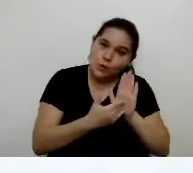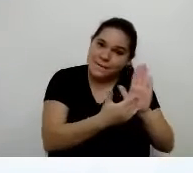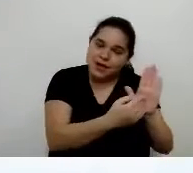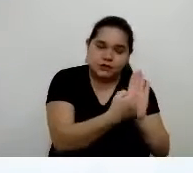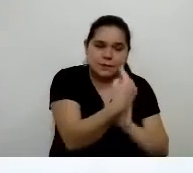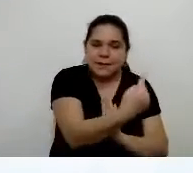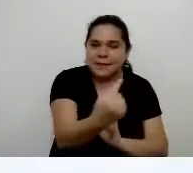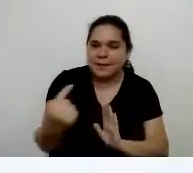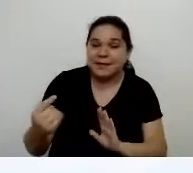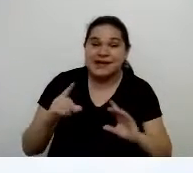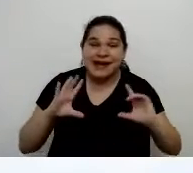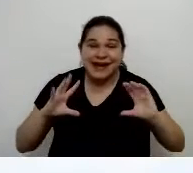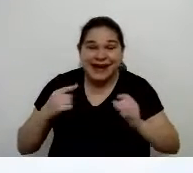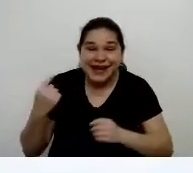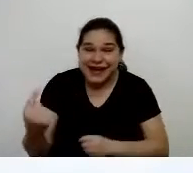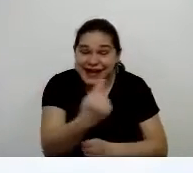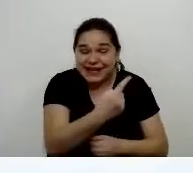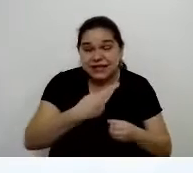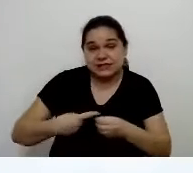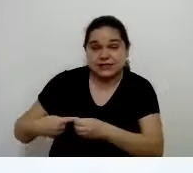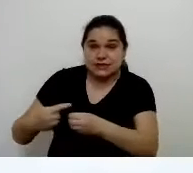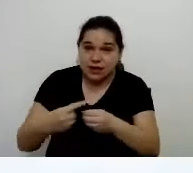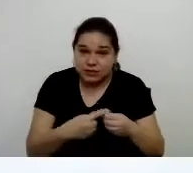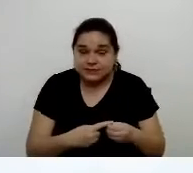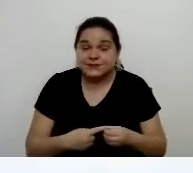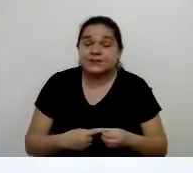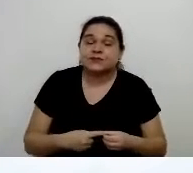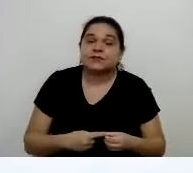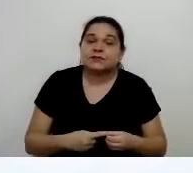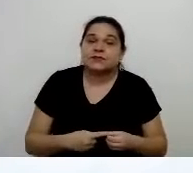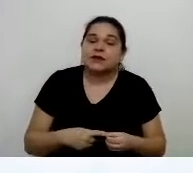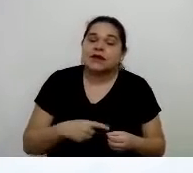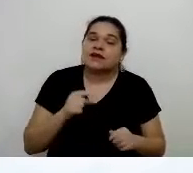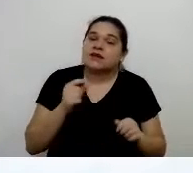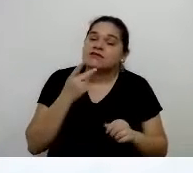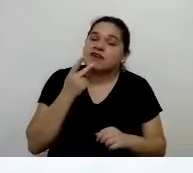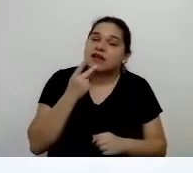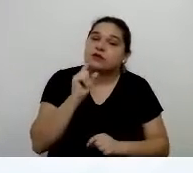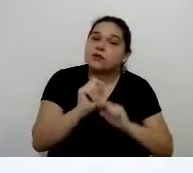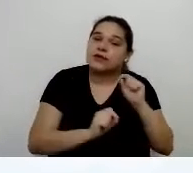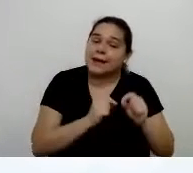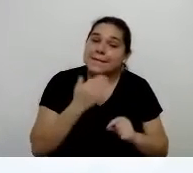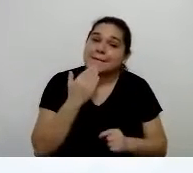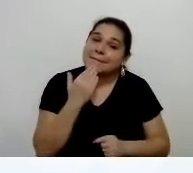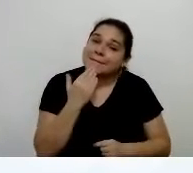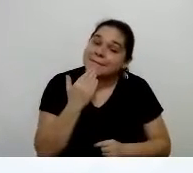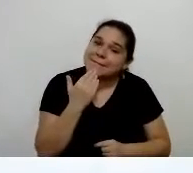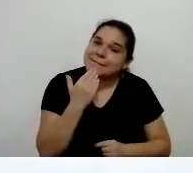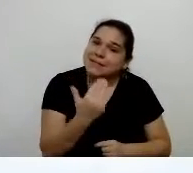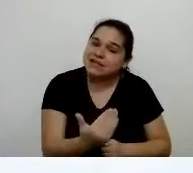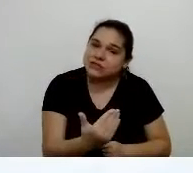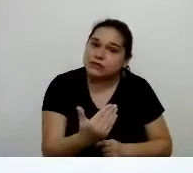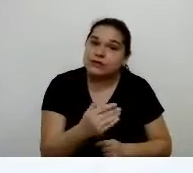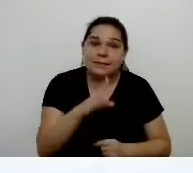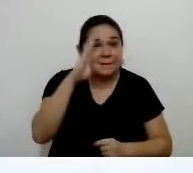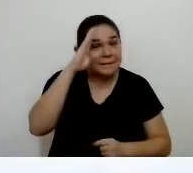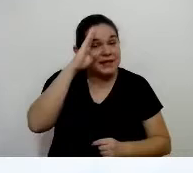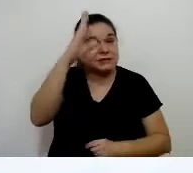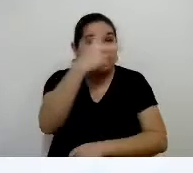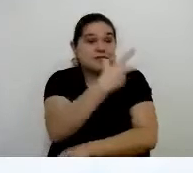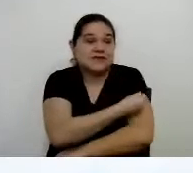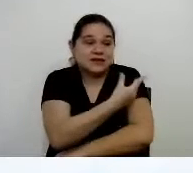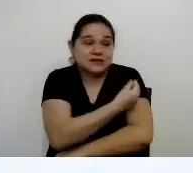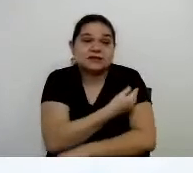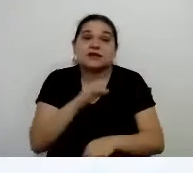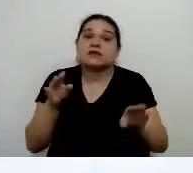aos prefeitos de toda a região, solicitando que dê prioridade na vacinação